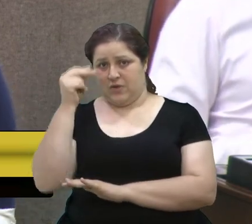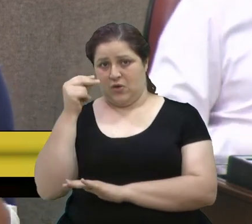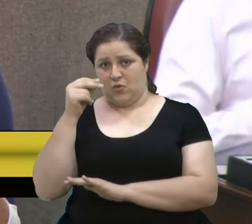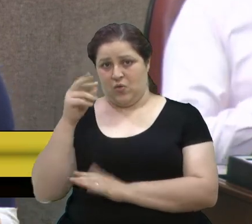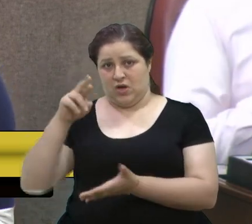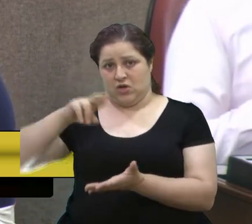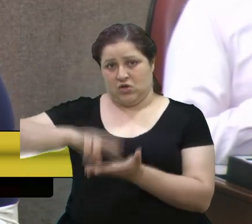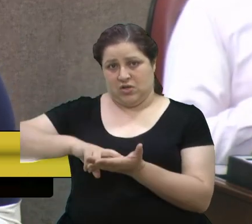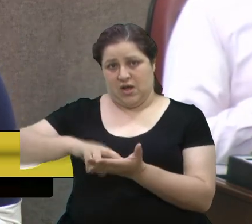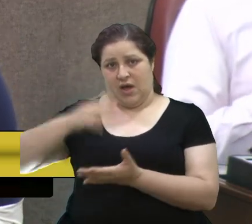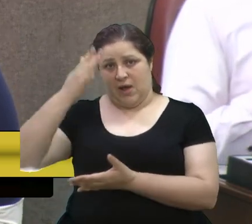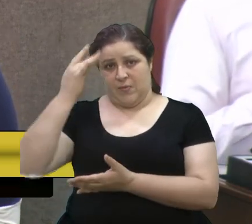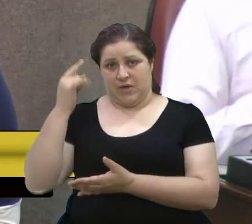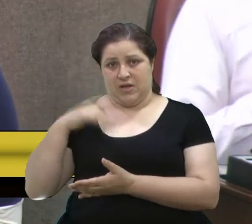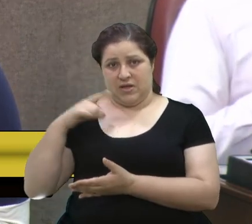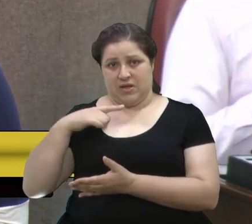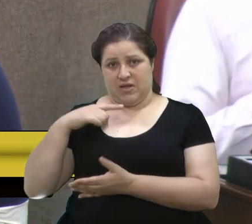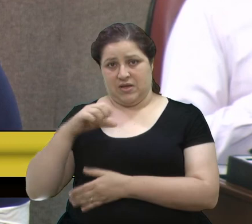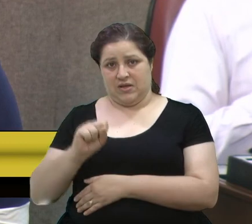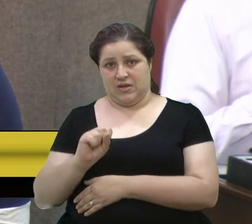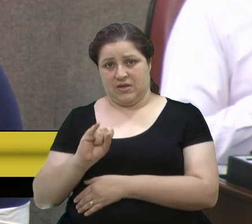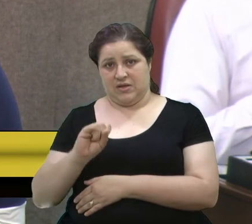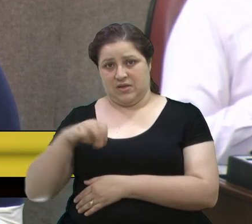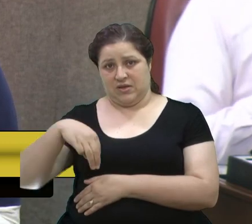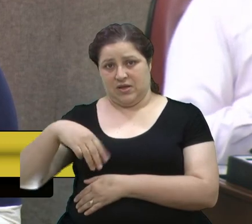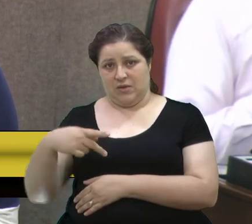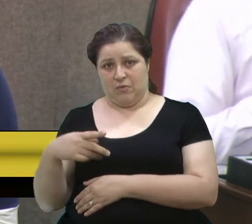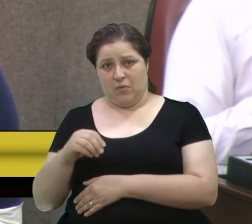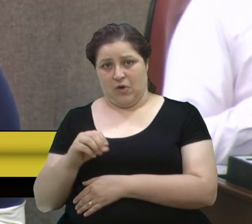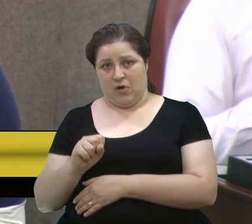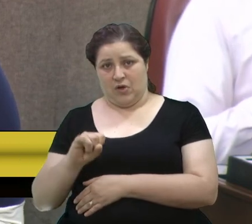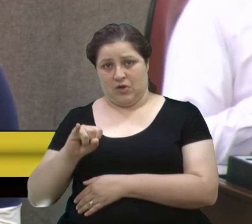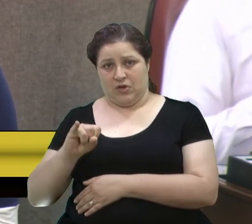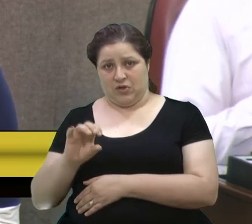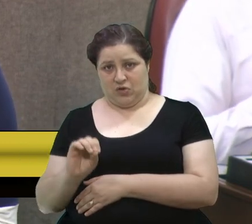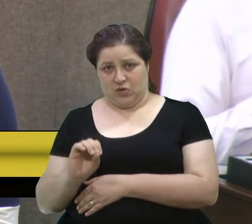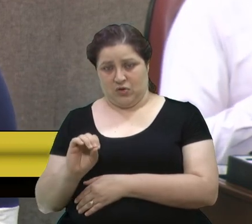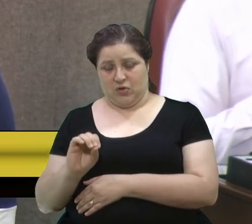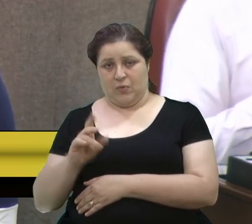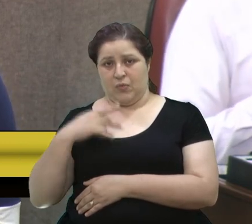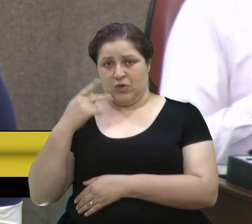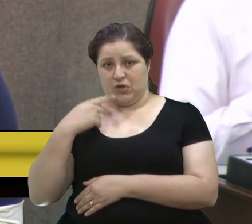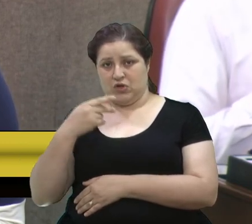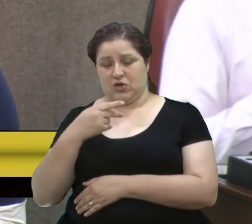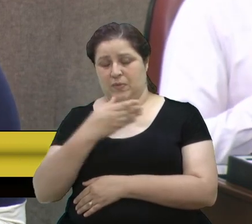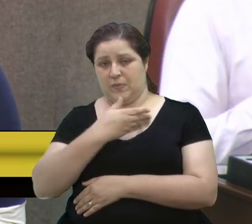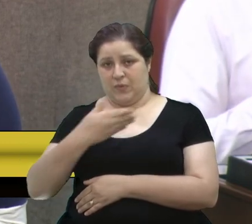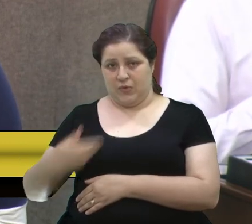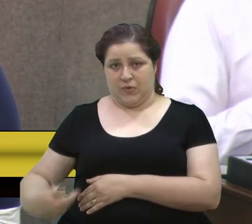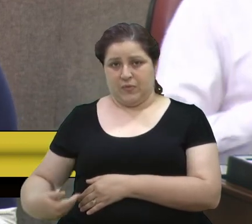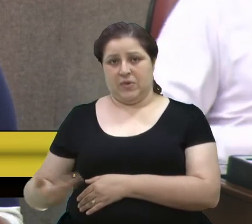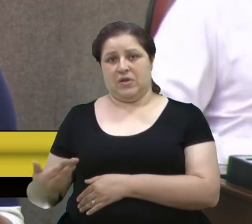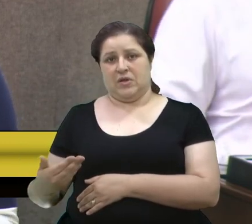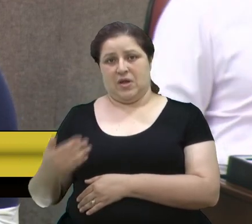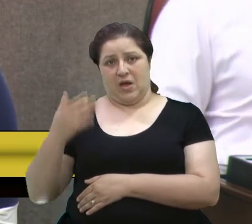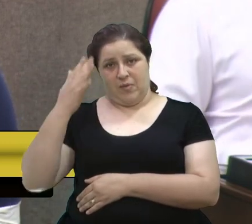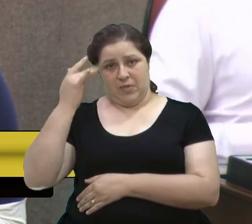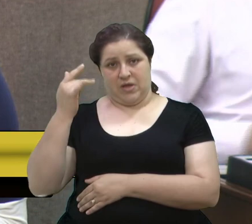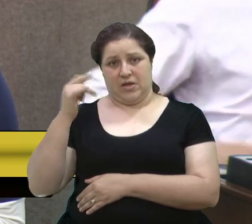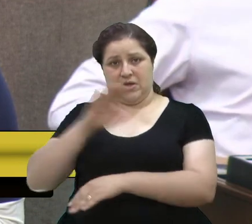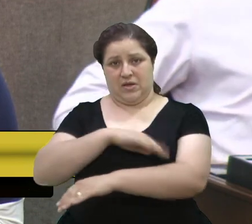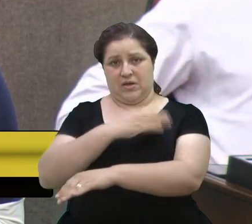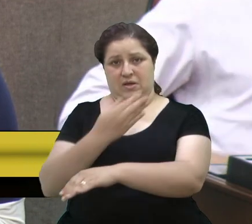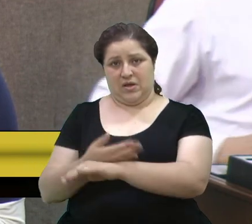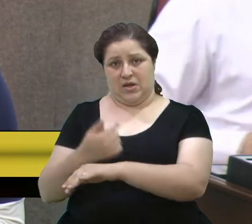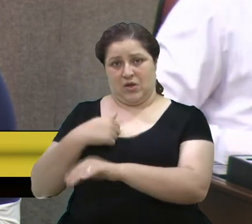registro, dizer que amanhã vai ter o simpósio também de políticas públicas, eu, a vereadora Estela, estaremos participando durante todo o dia,